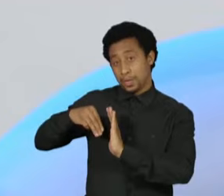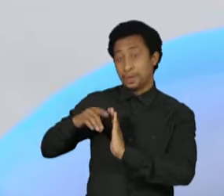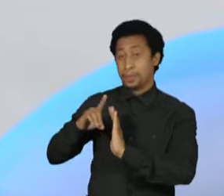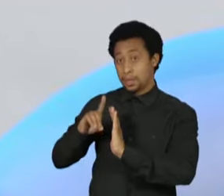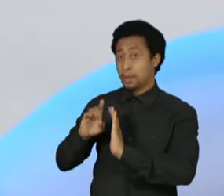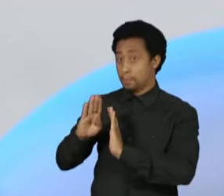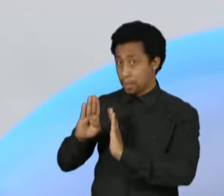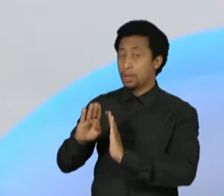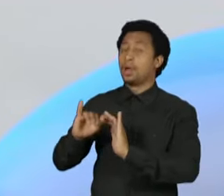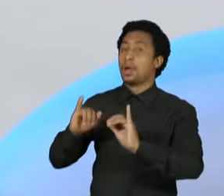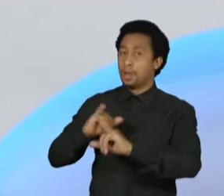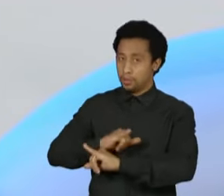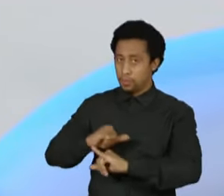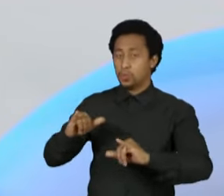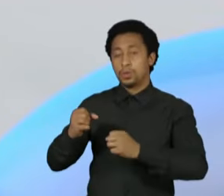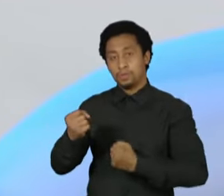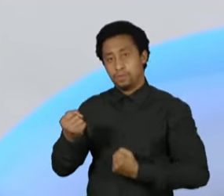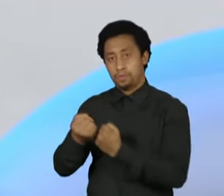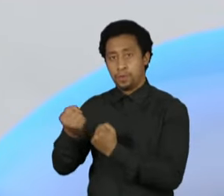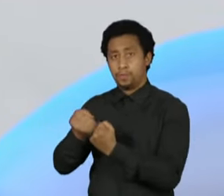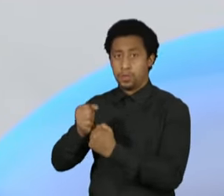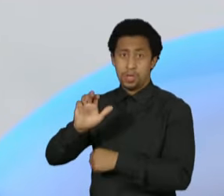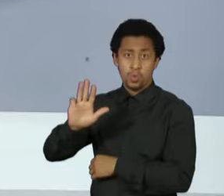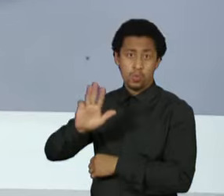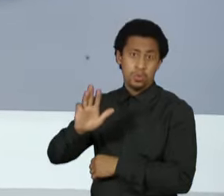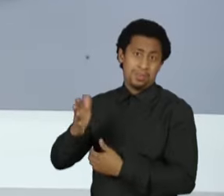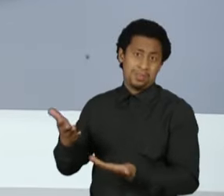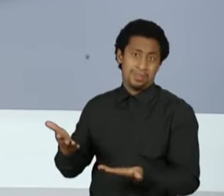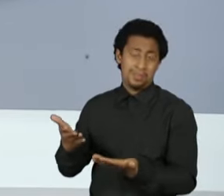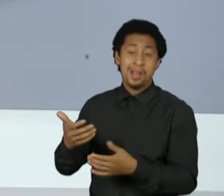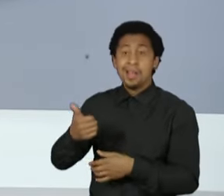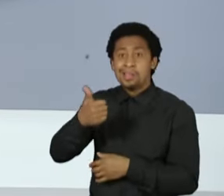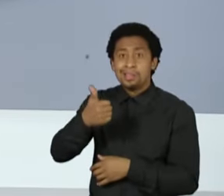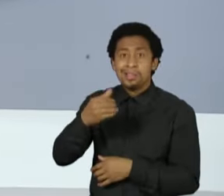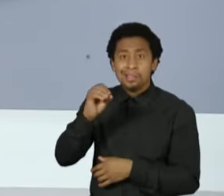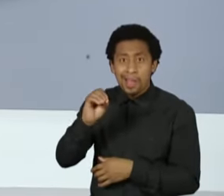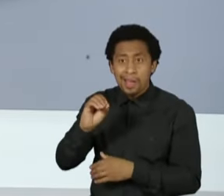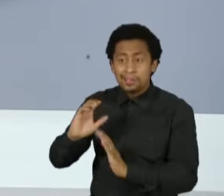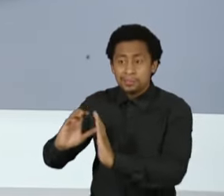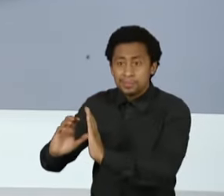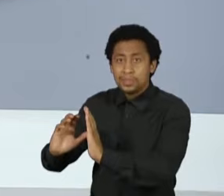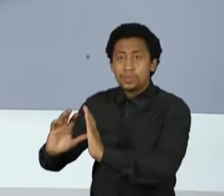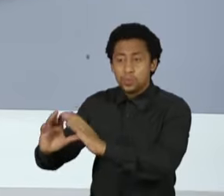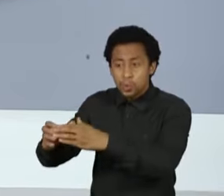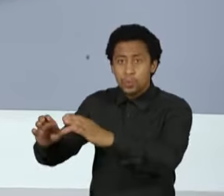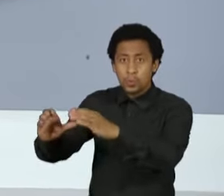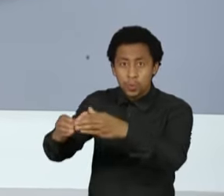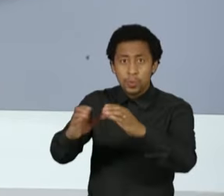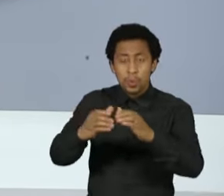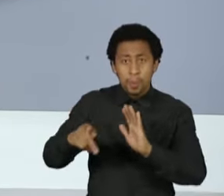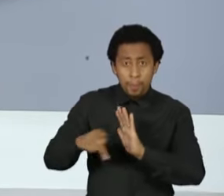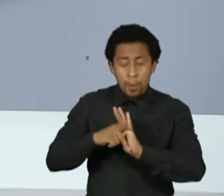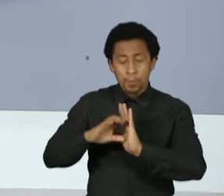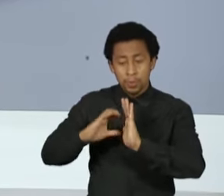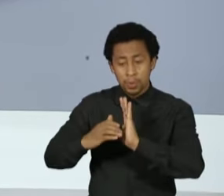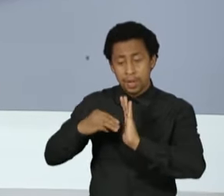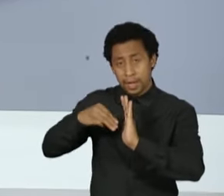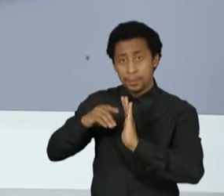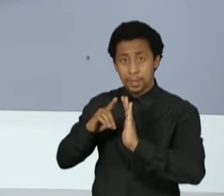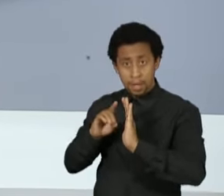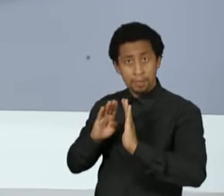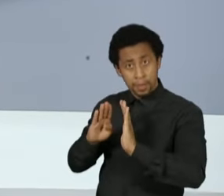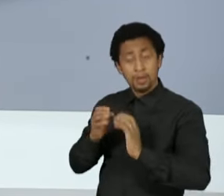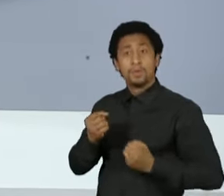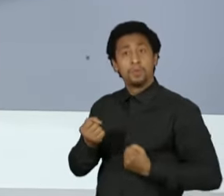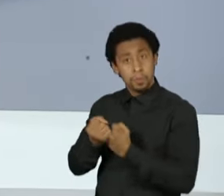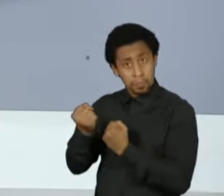Lula. Dez diretórios do MDB já haviam feito o mesmo. E não é segredo para ninguém que os integrantes do MDB que não vão